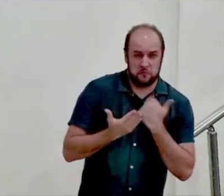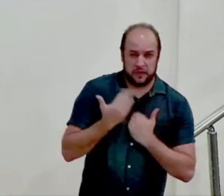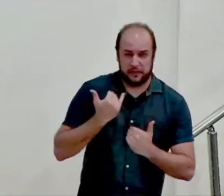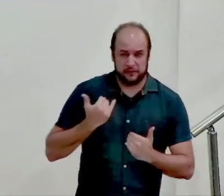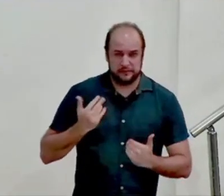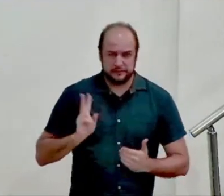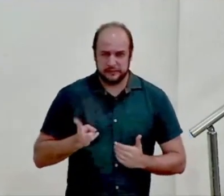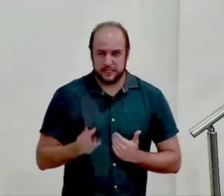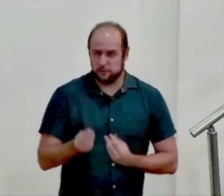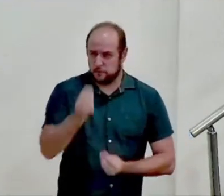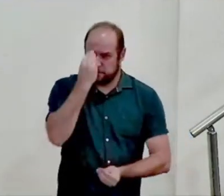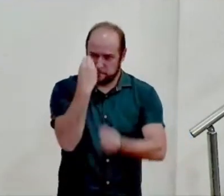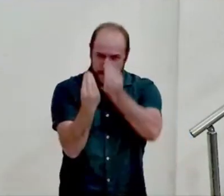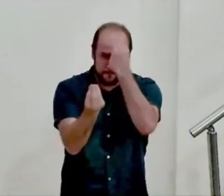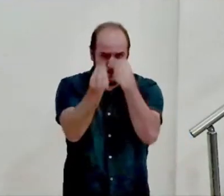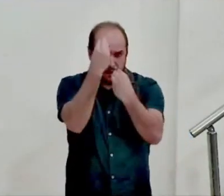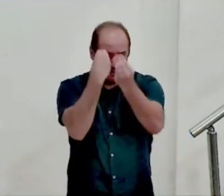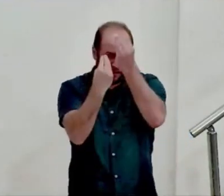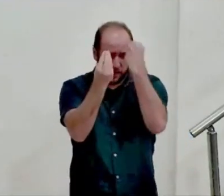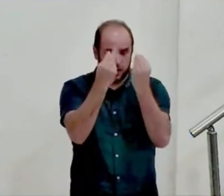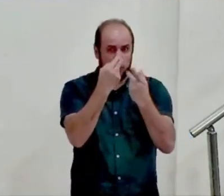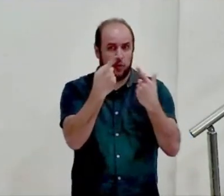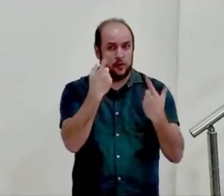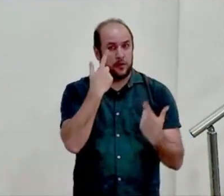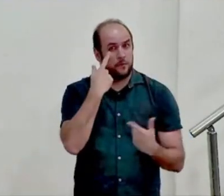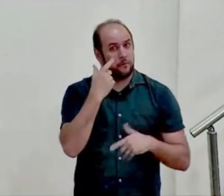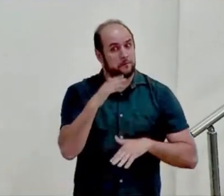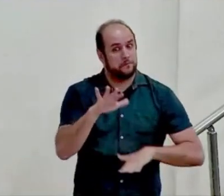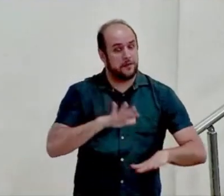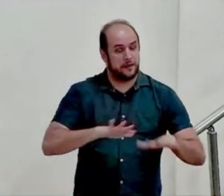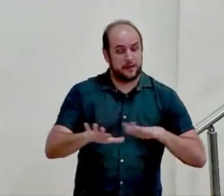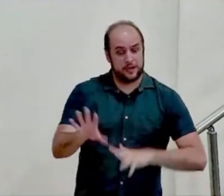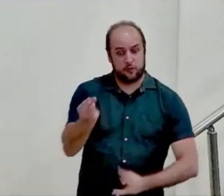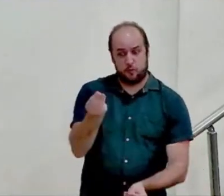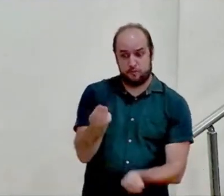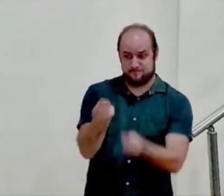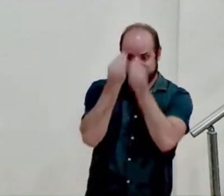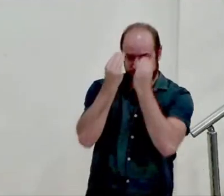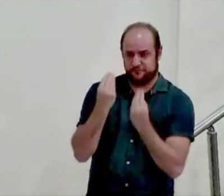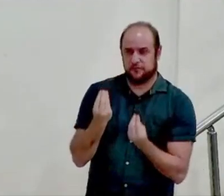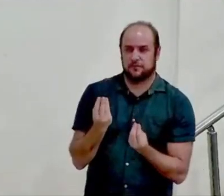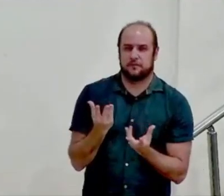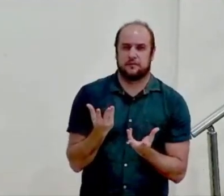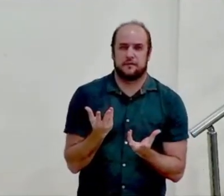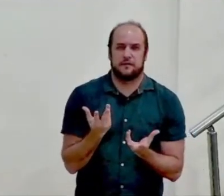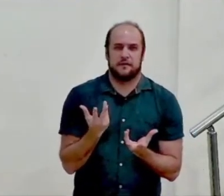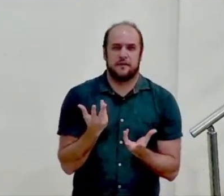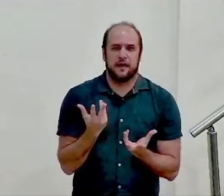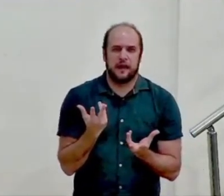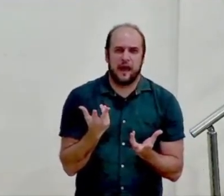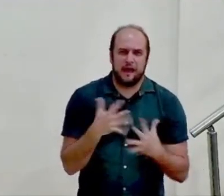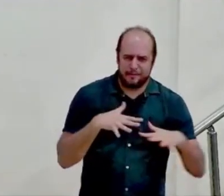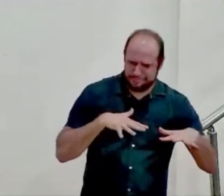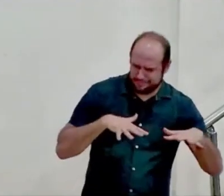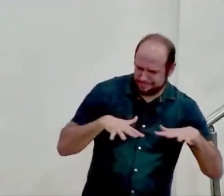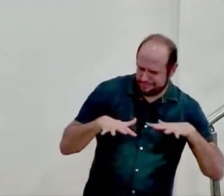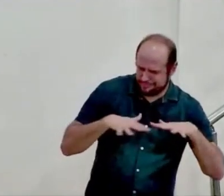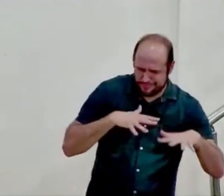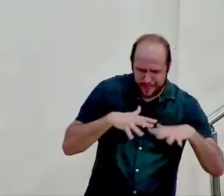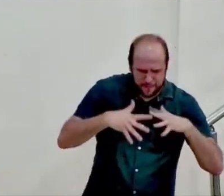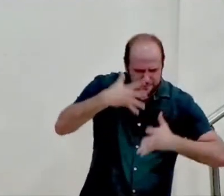as coisas que são perigosas e poluídas que entorpecem a nossa